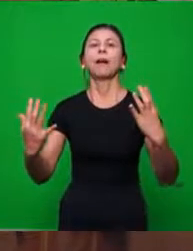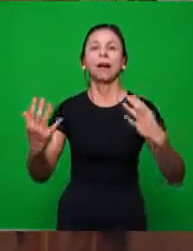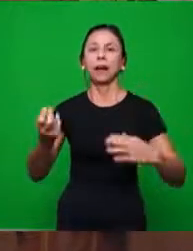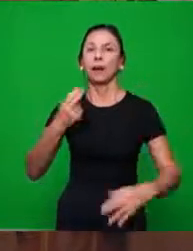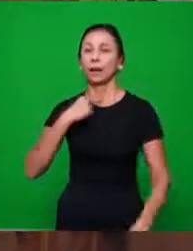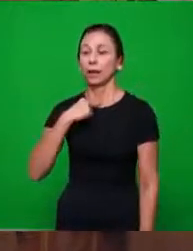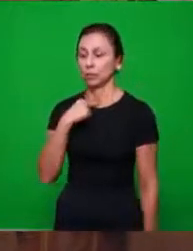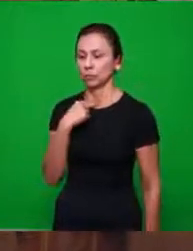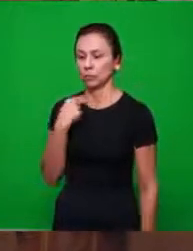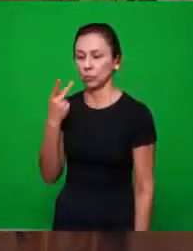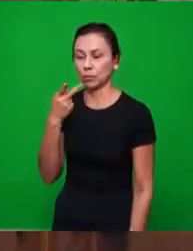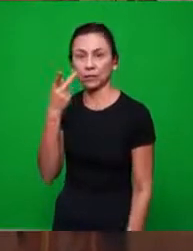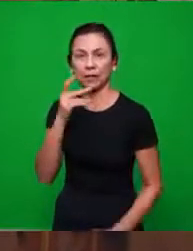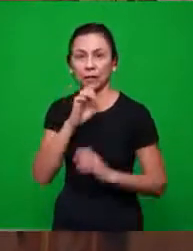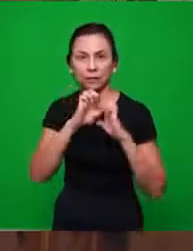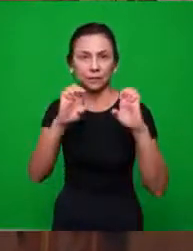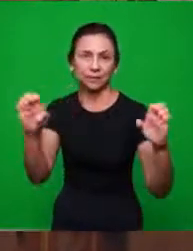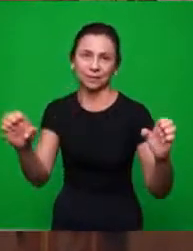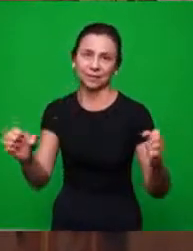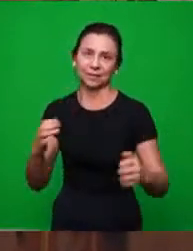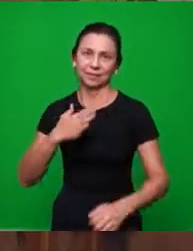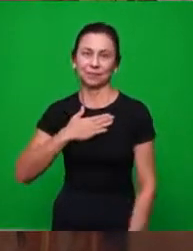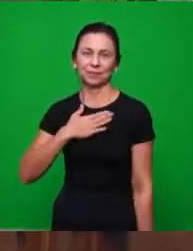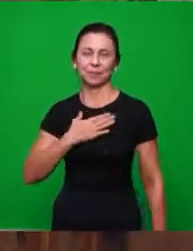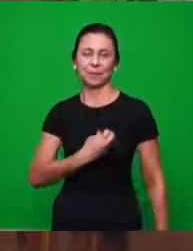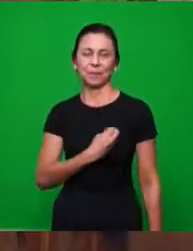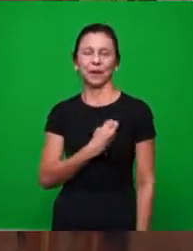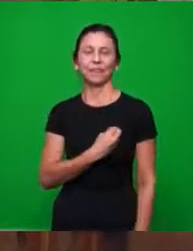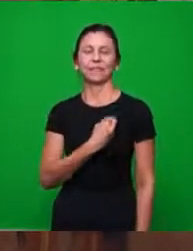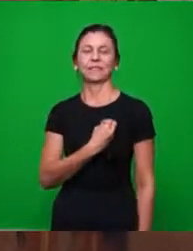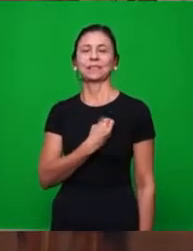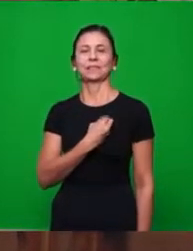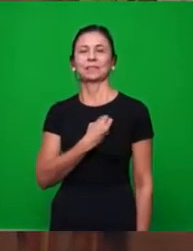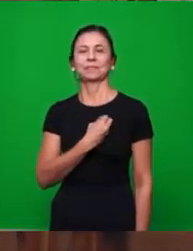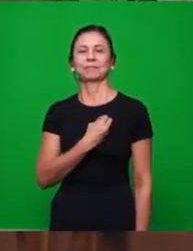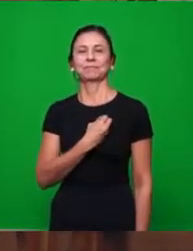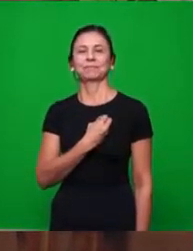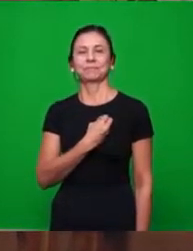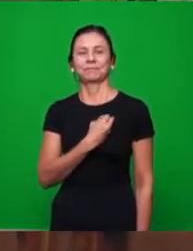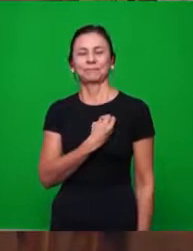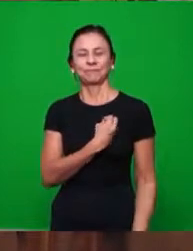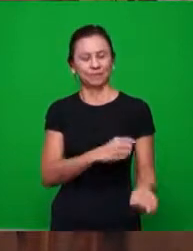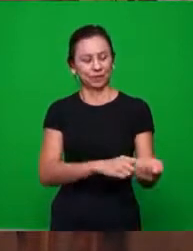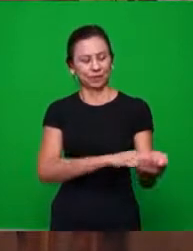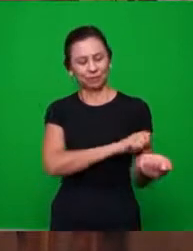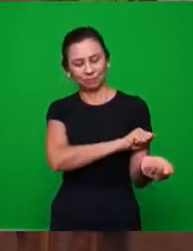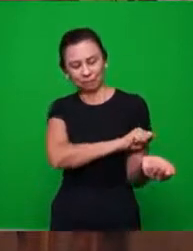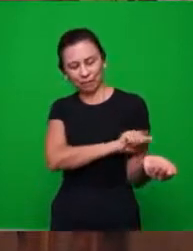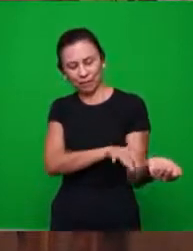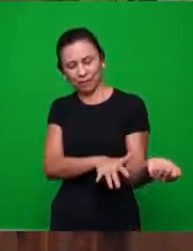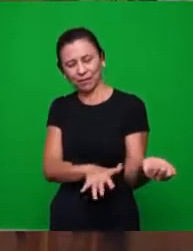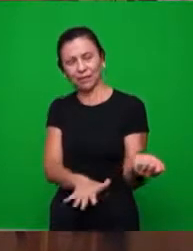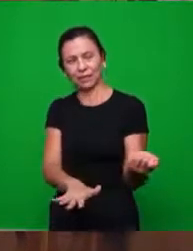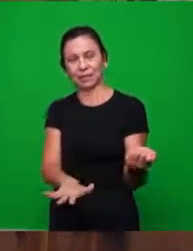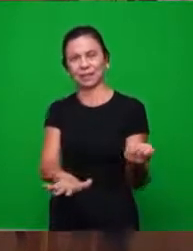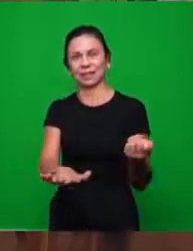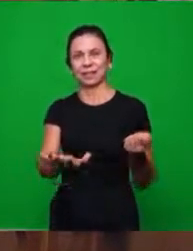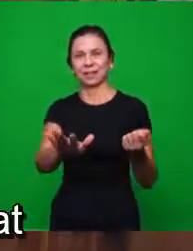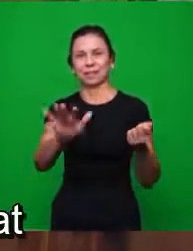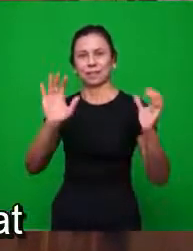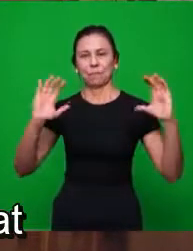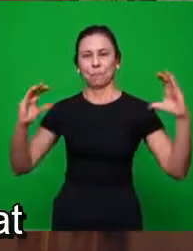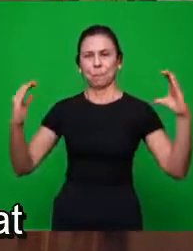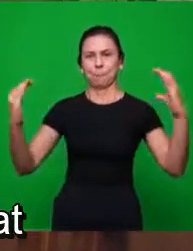o meu sangue é que vai falar agora. Ele vai ser derramado agora nas